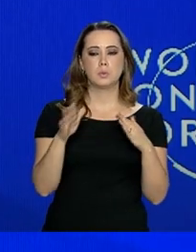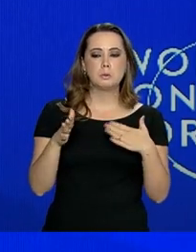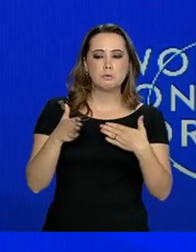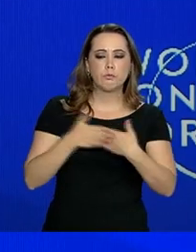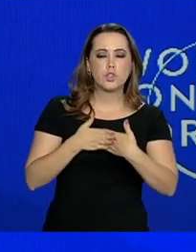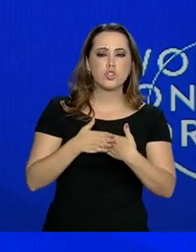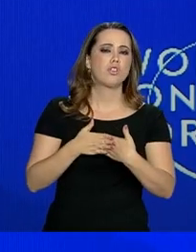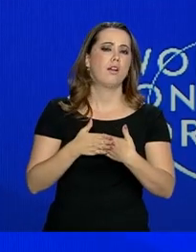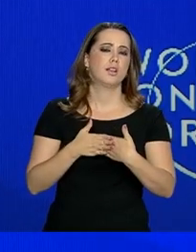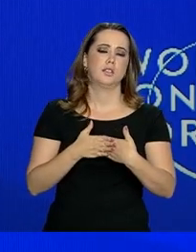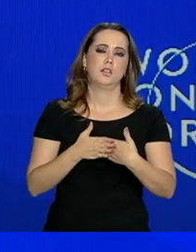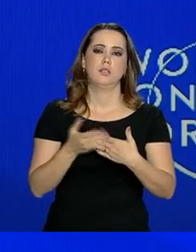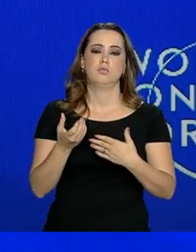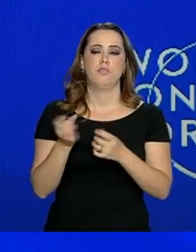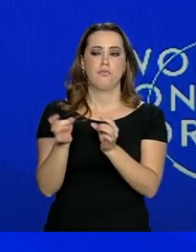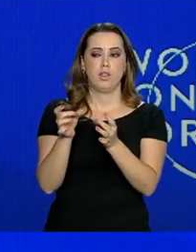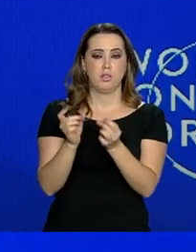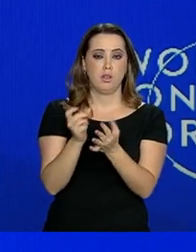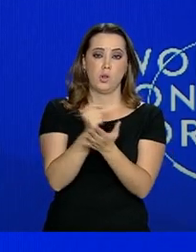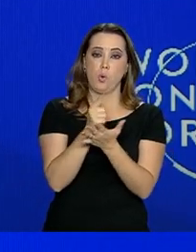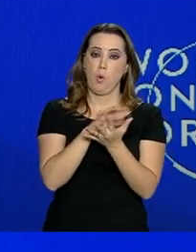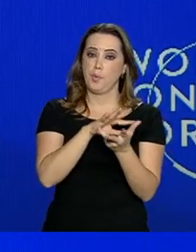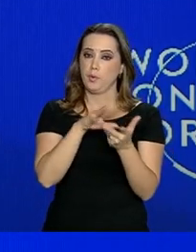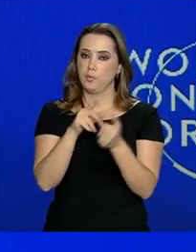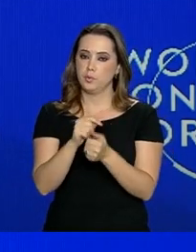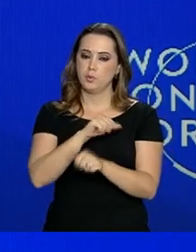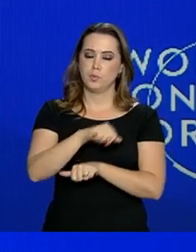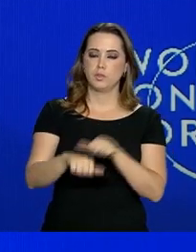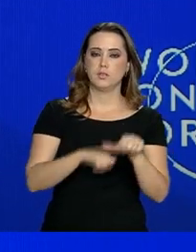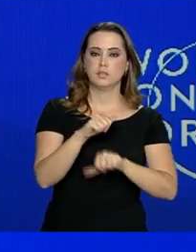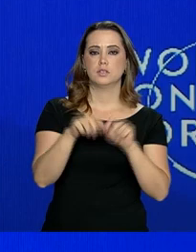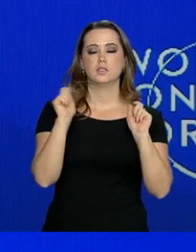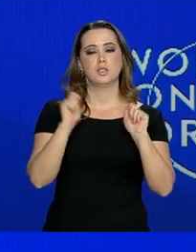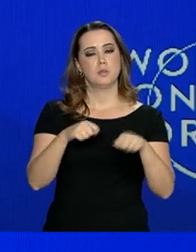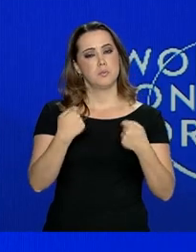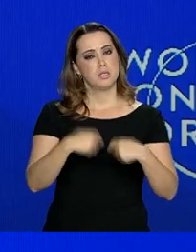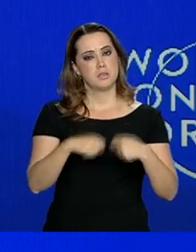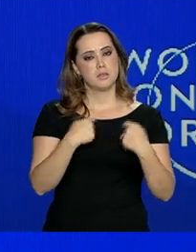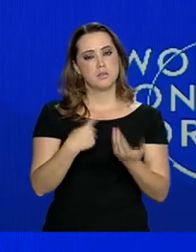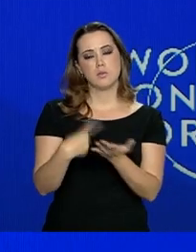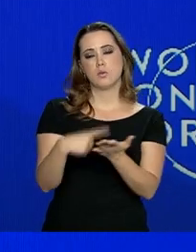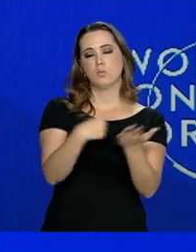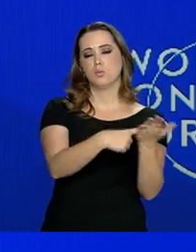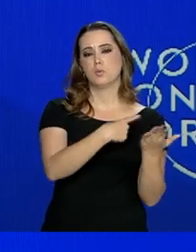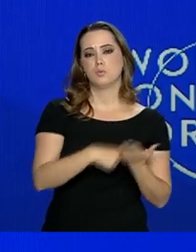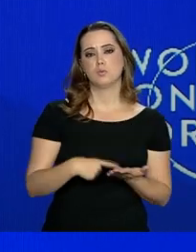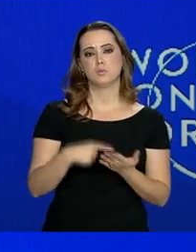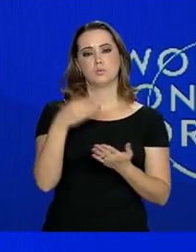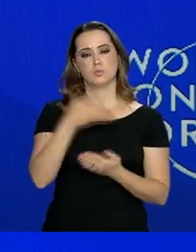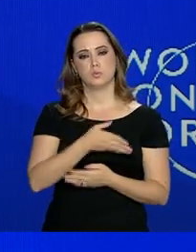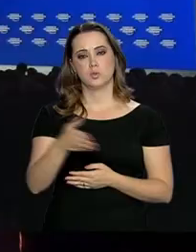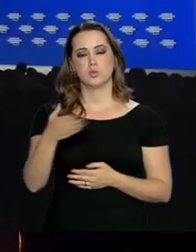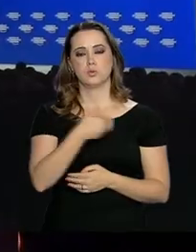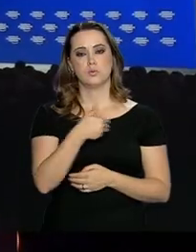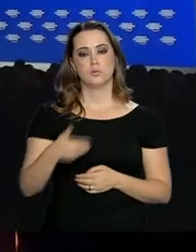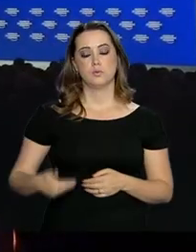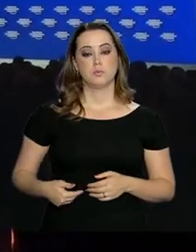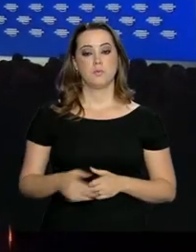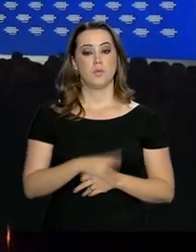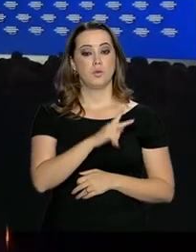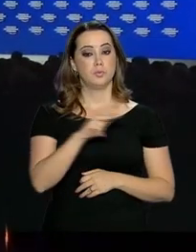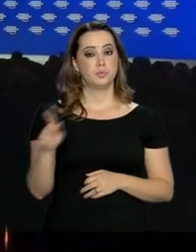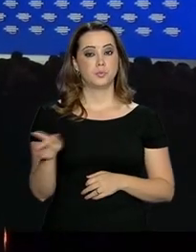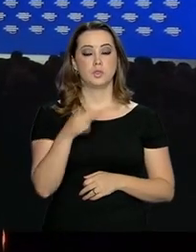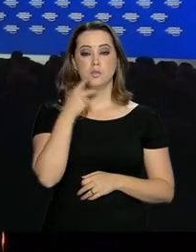fechada ao comércio internacional. E mudar essa condição é um dos maiores compromissos deste governo. O presidente